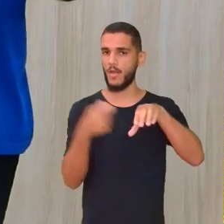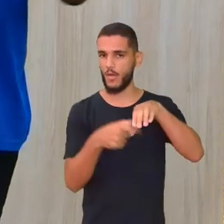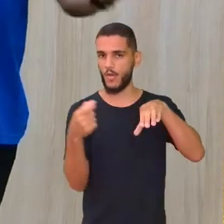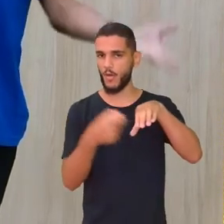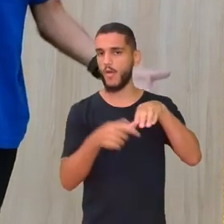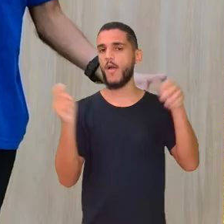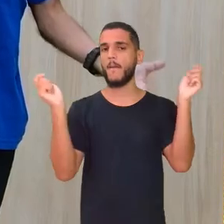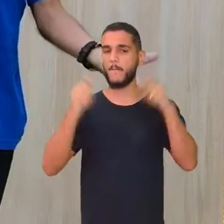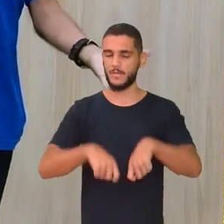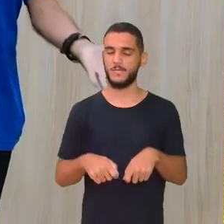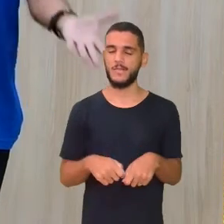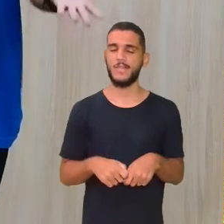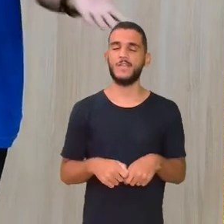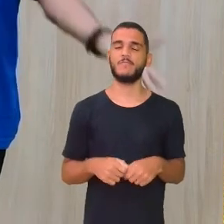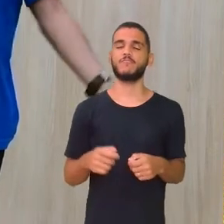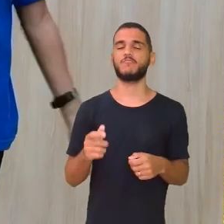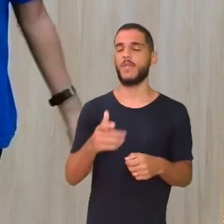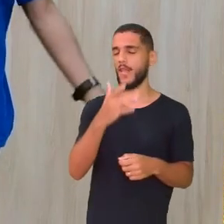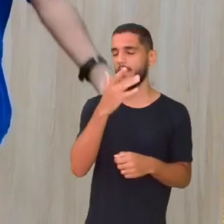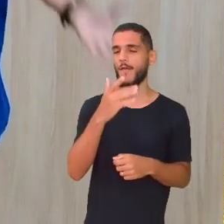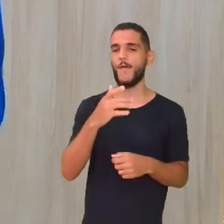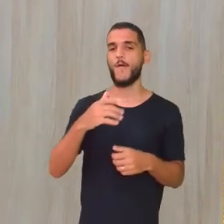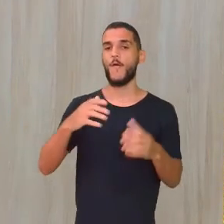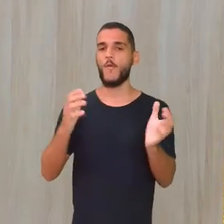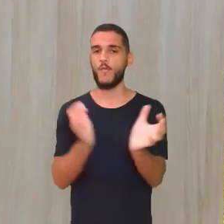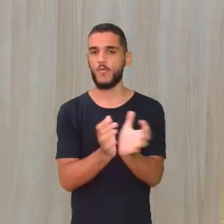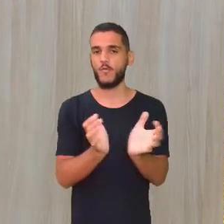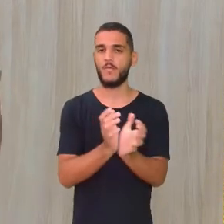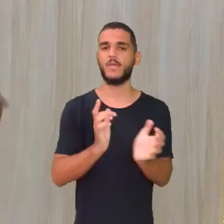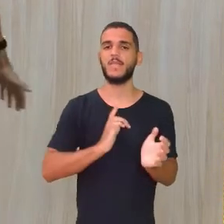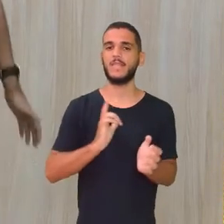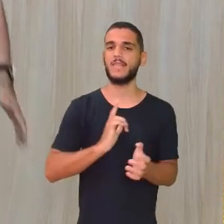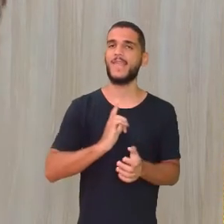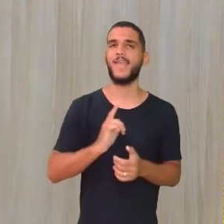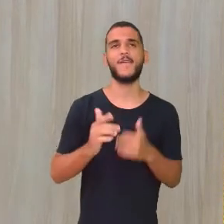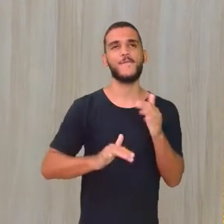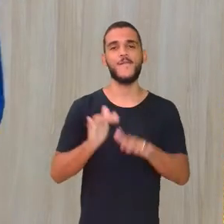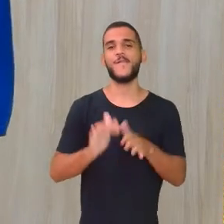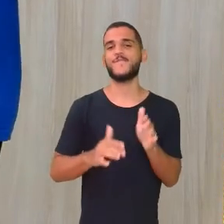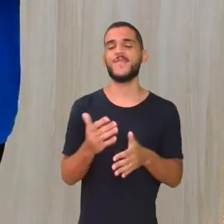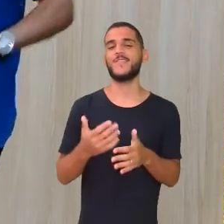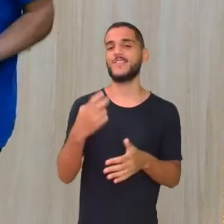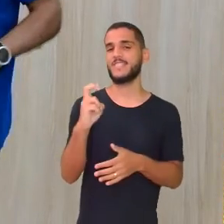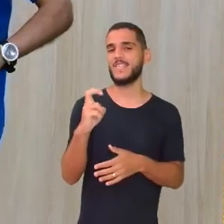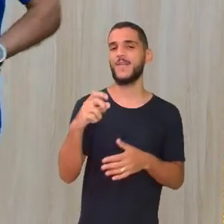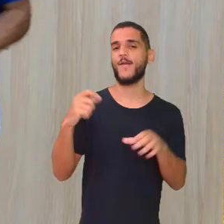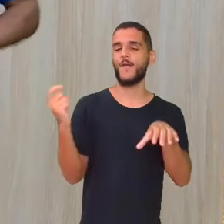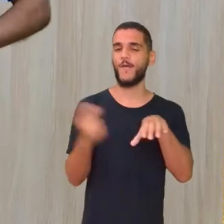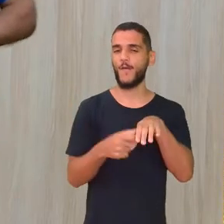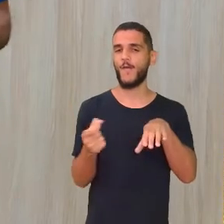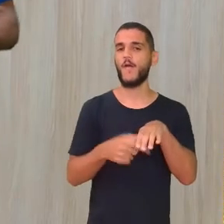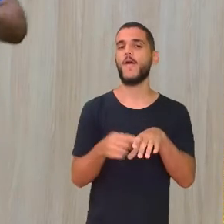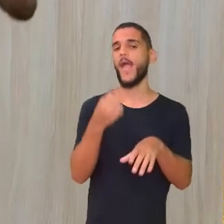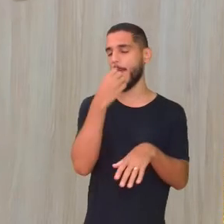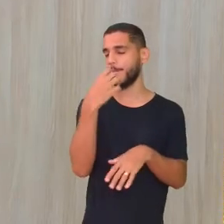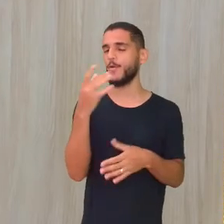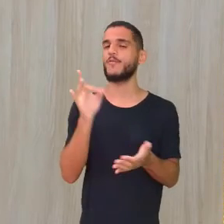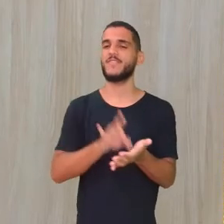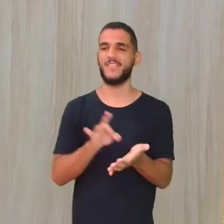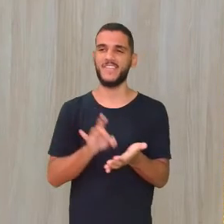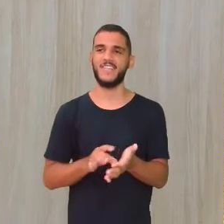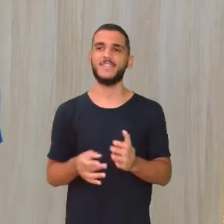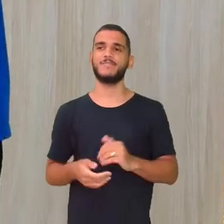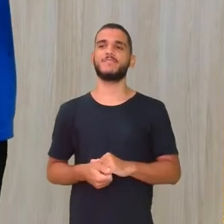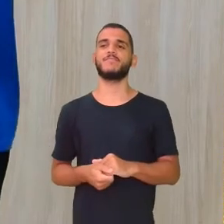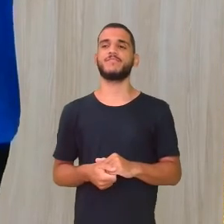de gol pode Um time que tem média De saldo de 5 Esse time é bom demais Eu não vou dizer o nome do time aqui Senão Cleitinho vai ficar com Vergonha de mim Mas tudo bem